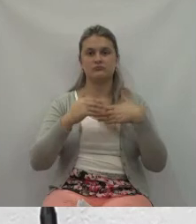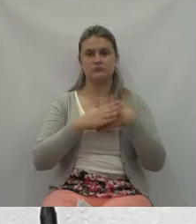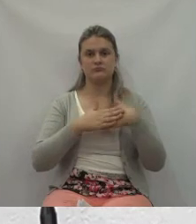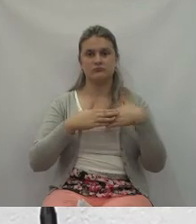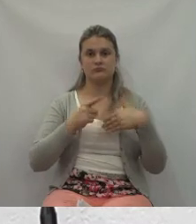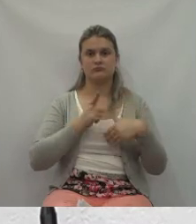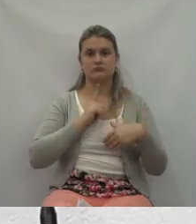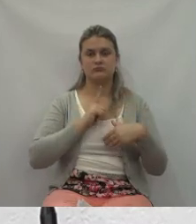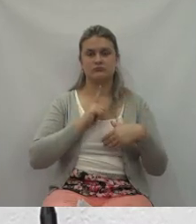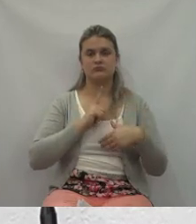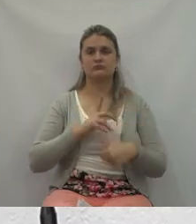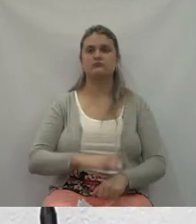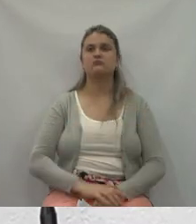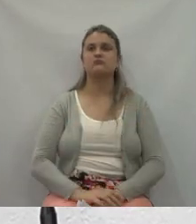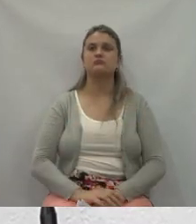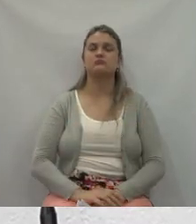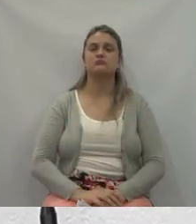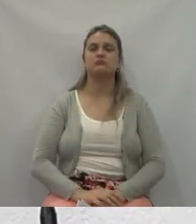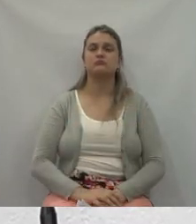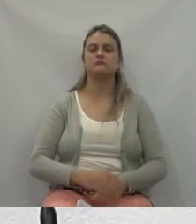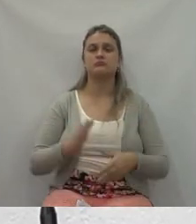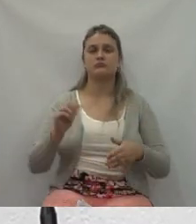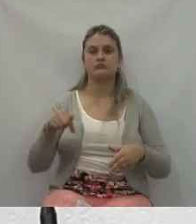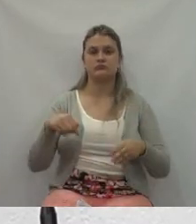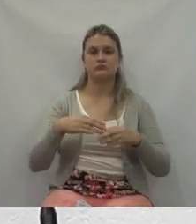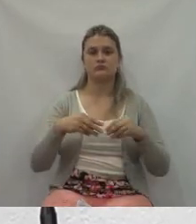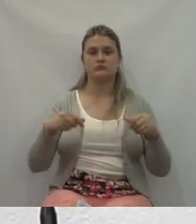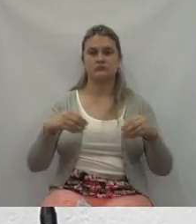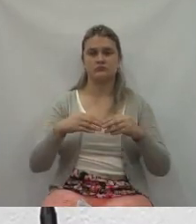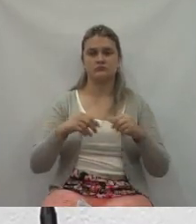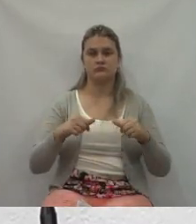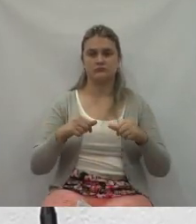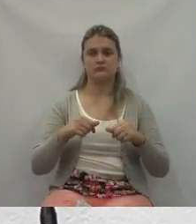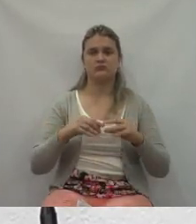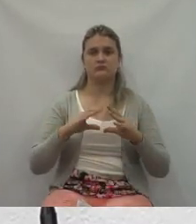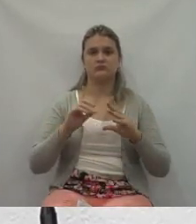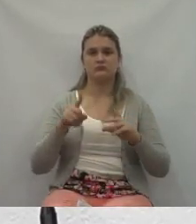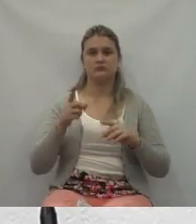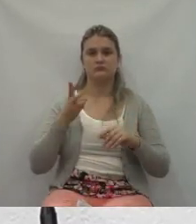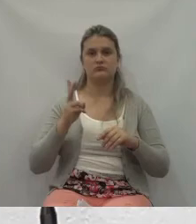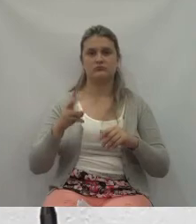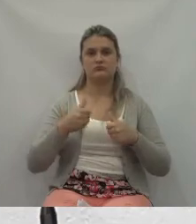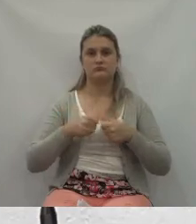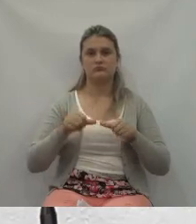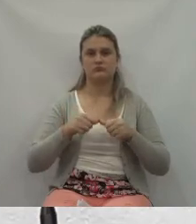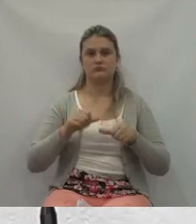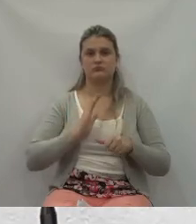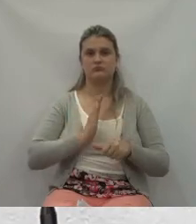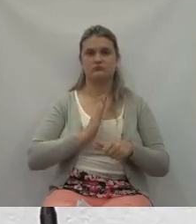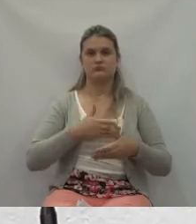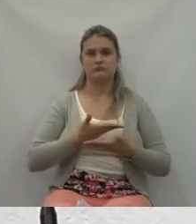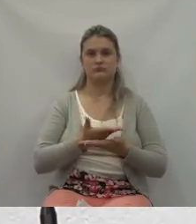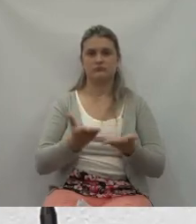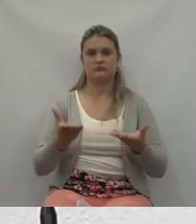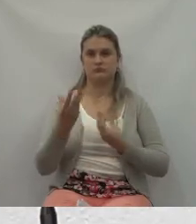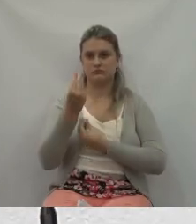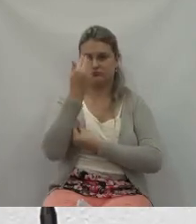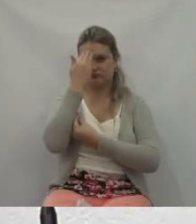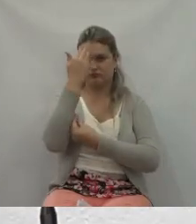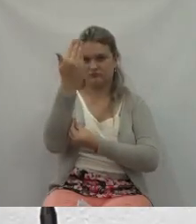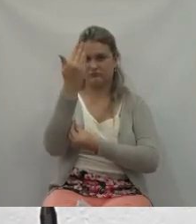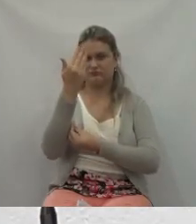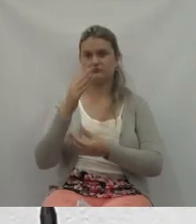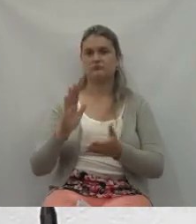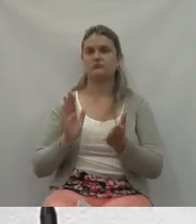E, nesta terra, está um pedaço do meu coração. Obrigado. Obrigado. Obrigado. Obrigado. Obrigado. Obrigado.